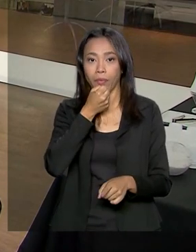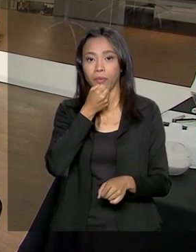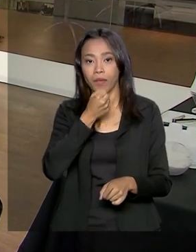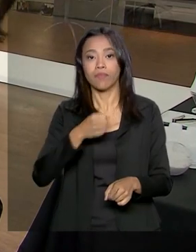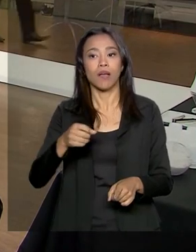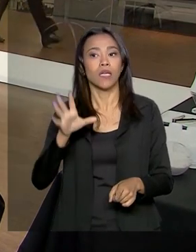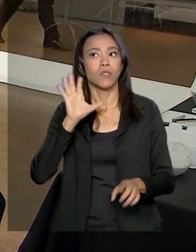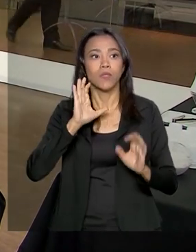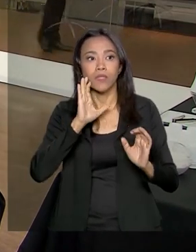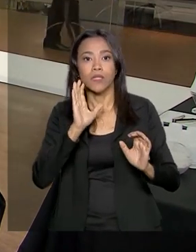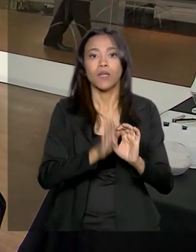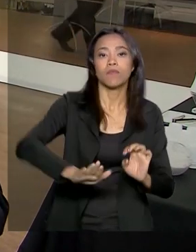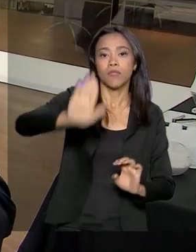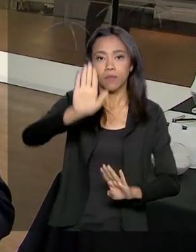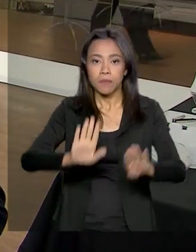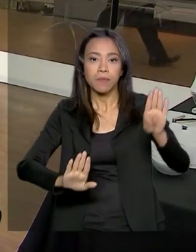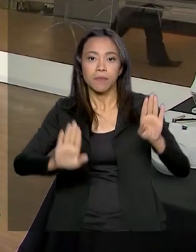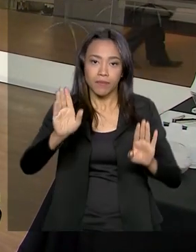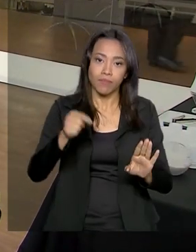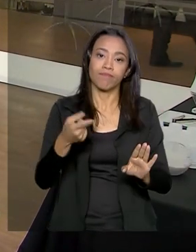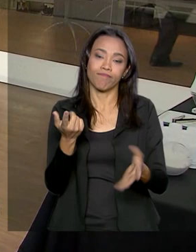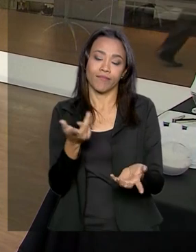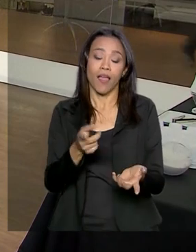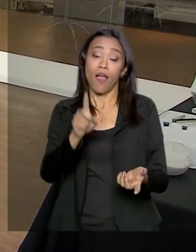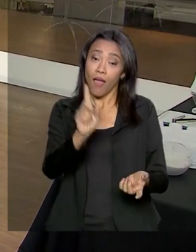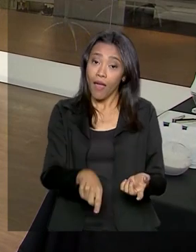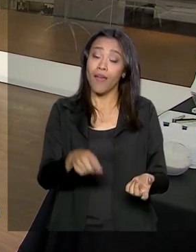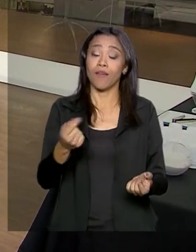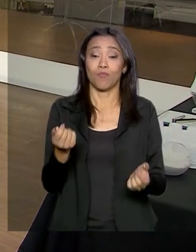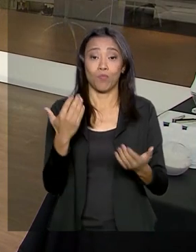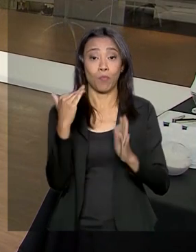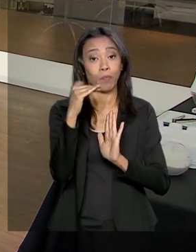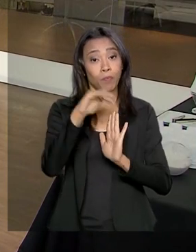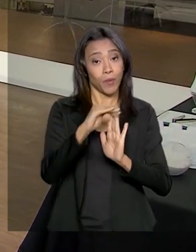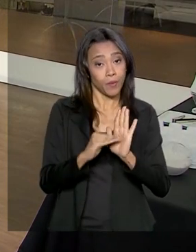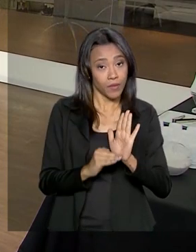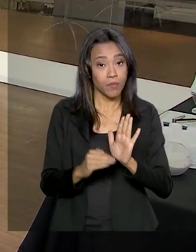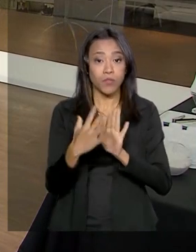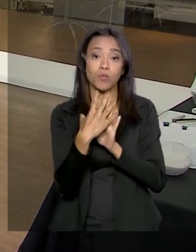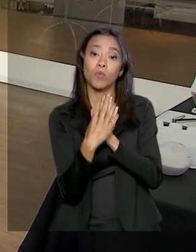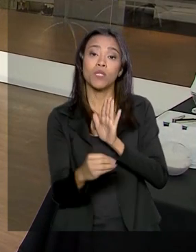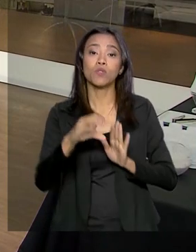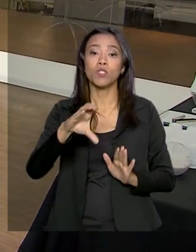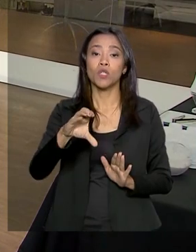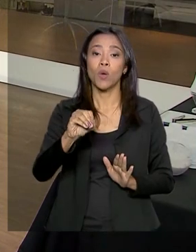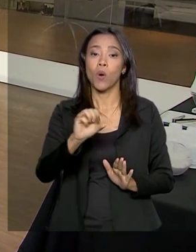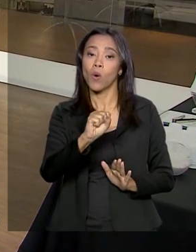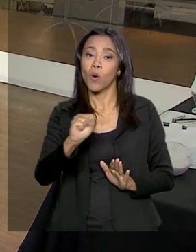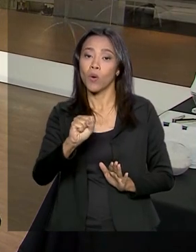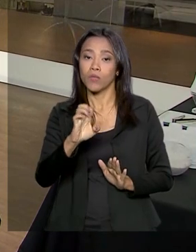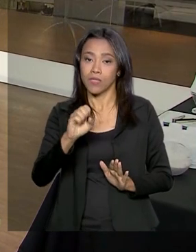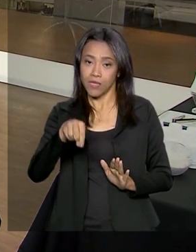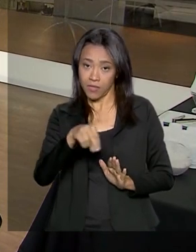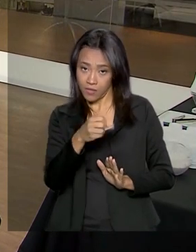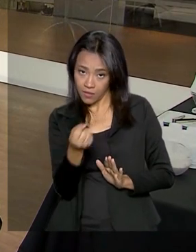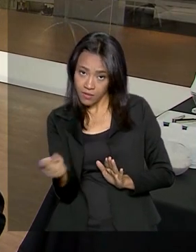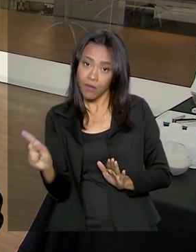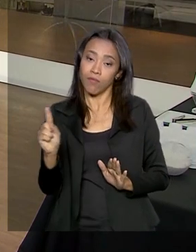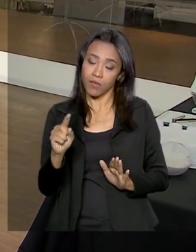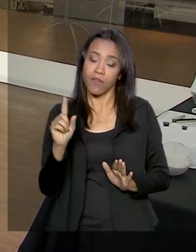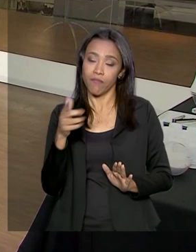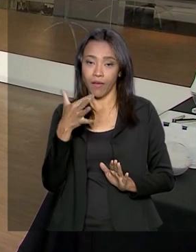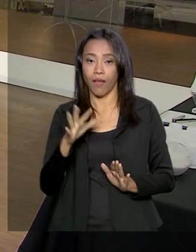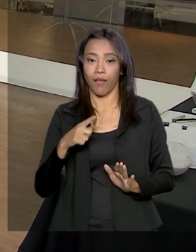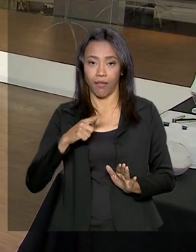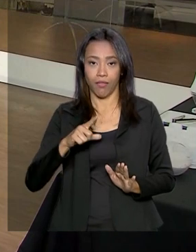mais um passo para o programa de concessões do governo federal que contará com a presença aqui